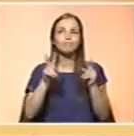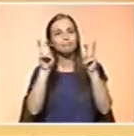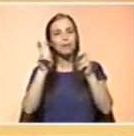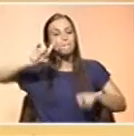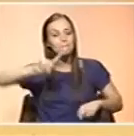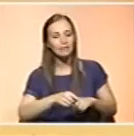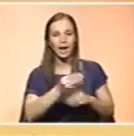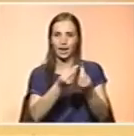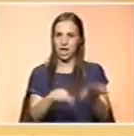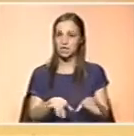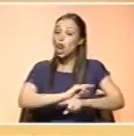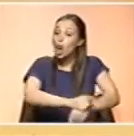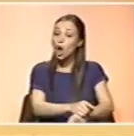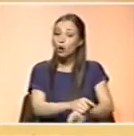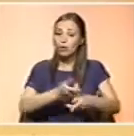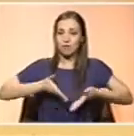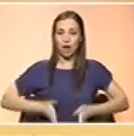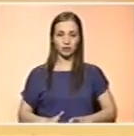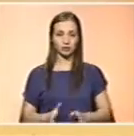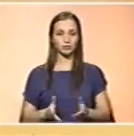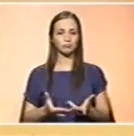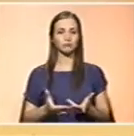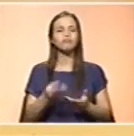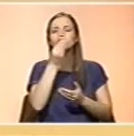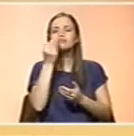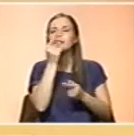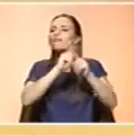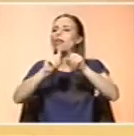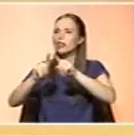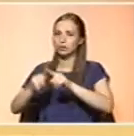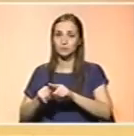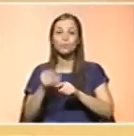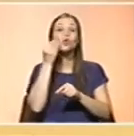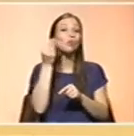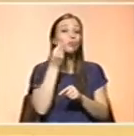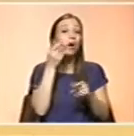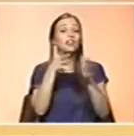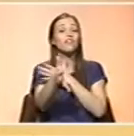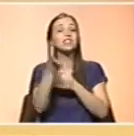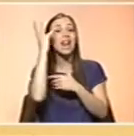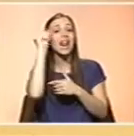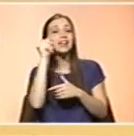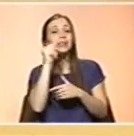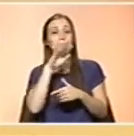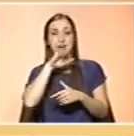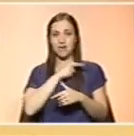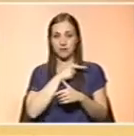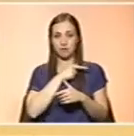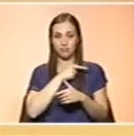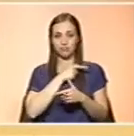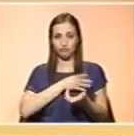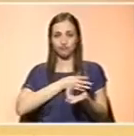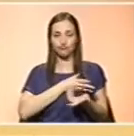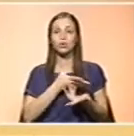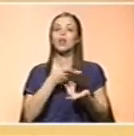testar, desde que nasce, paladares distintos. Como é que isto se consegue? Através do leite materno. O leite materno tem um